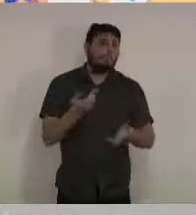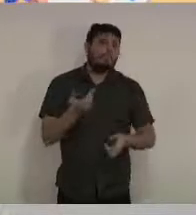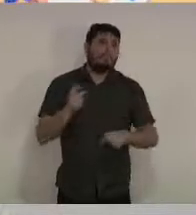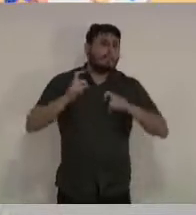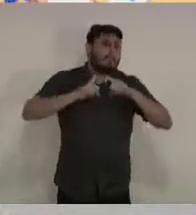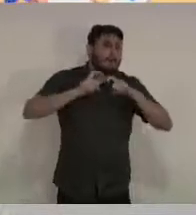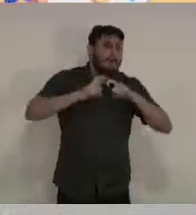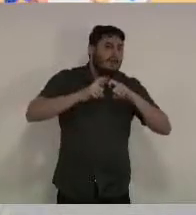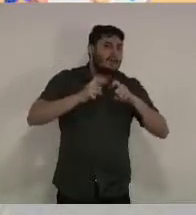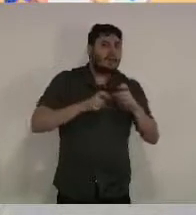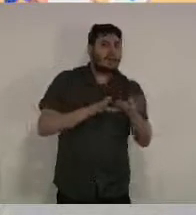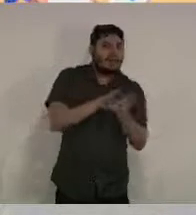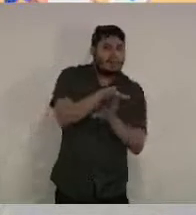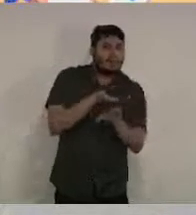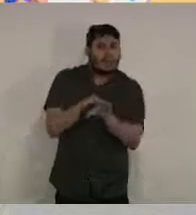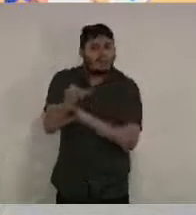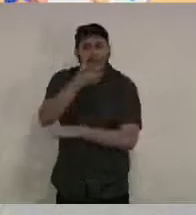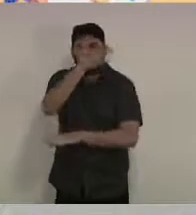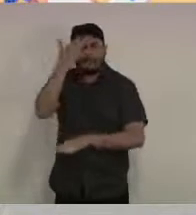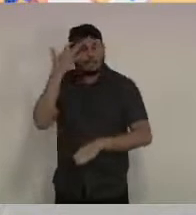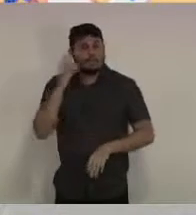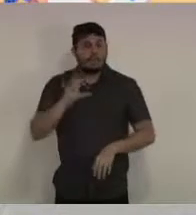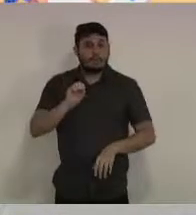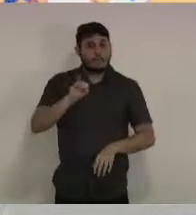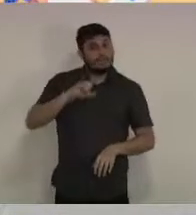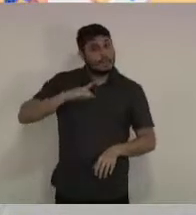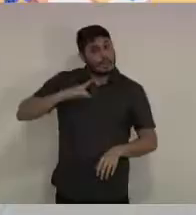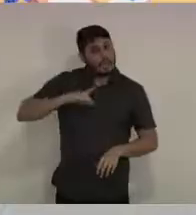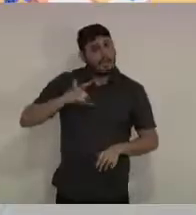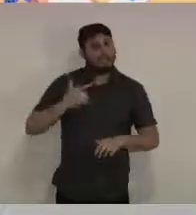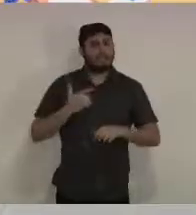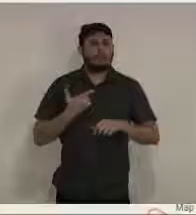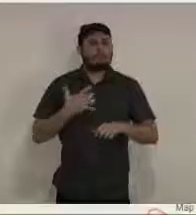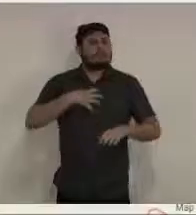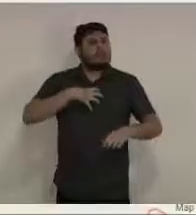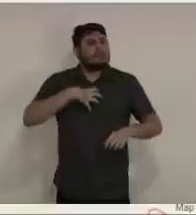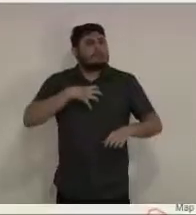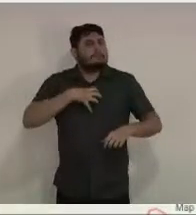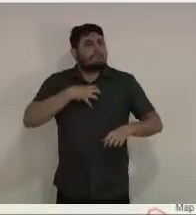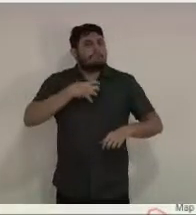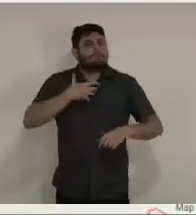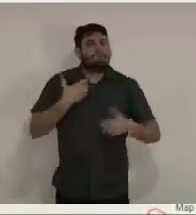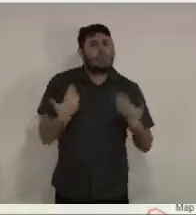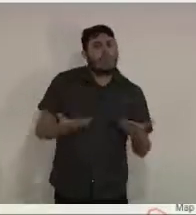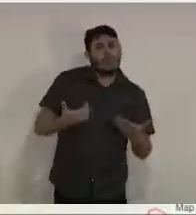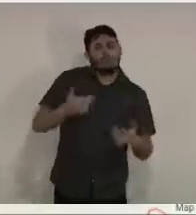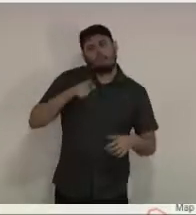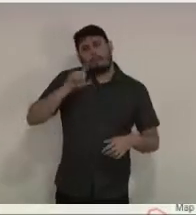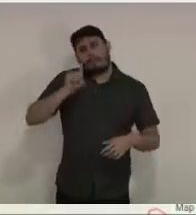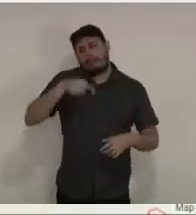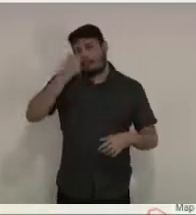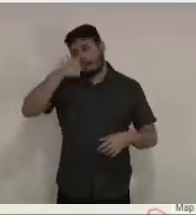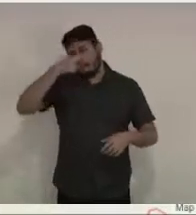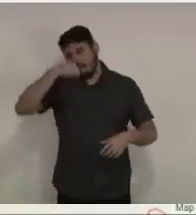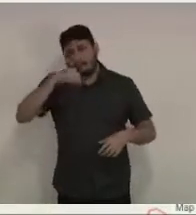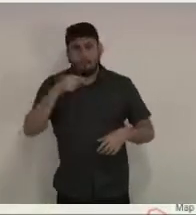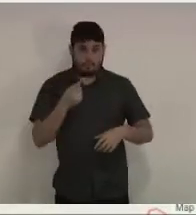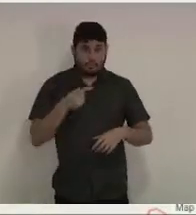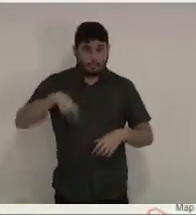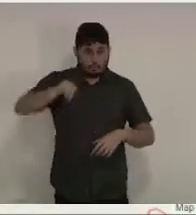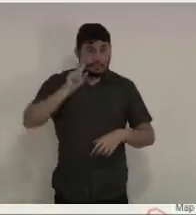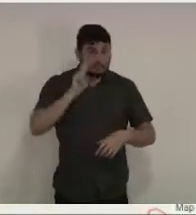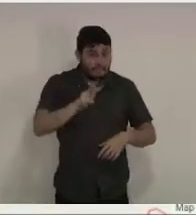orientações para esses casos. Como a gente começa a perceber no gráfico, as síndromes gripais, elas estão espalhadas